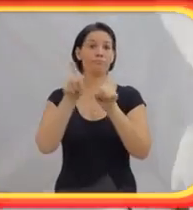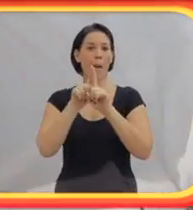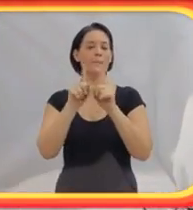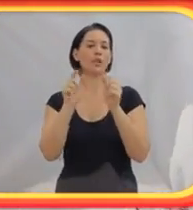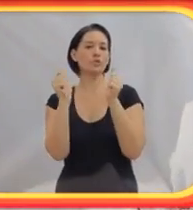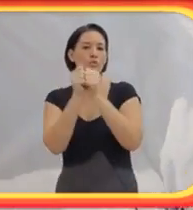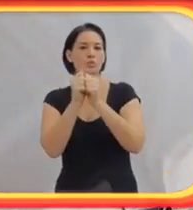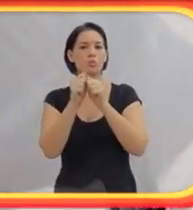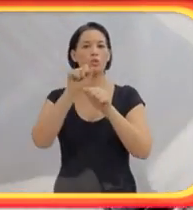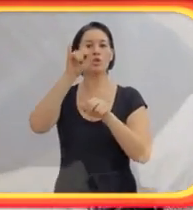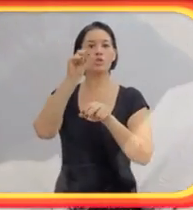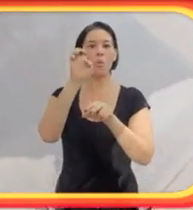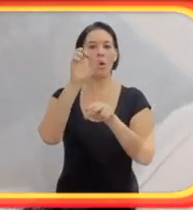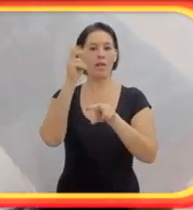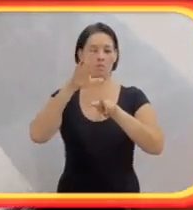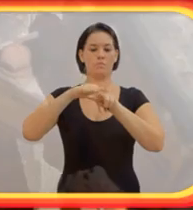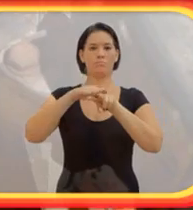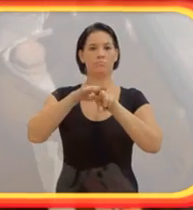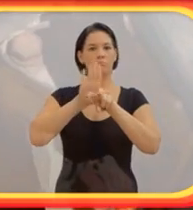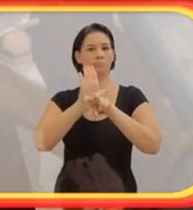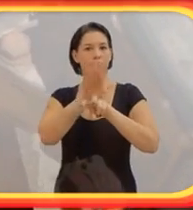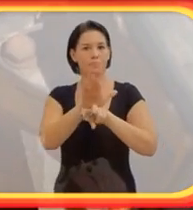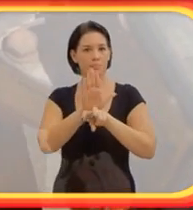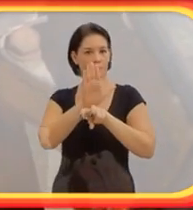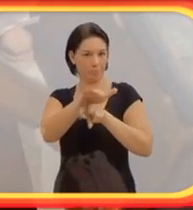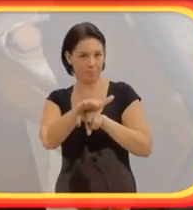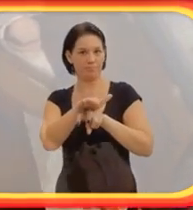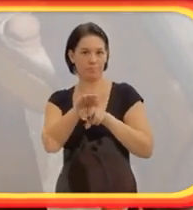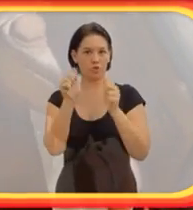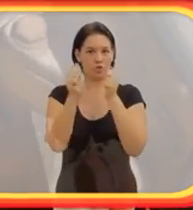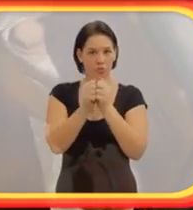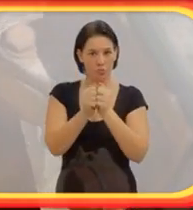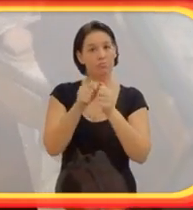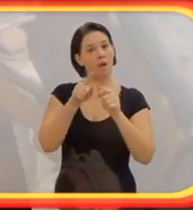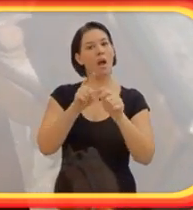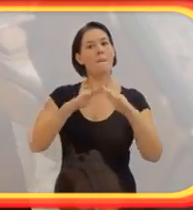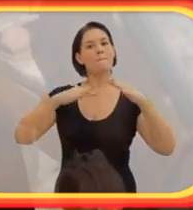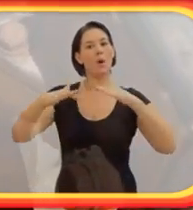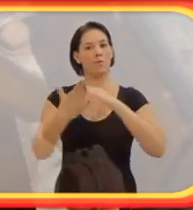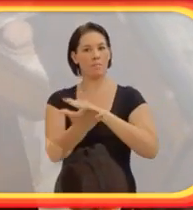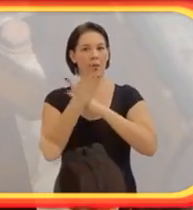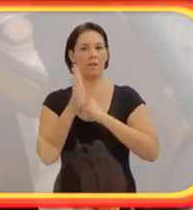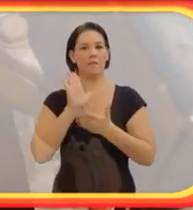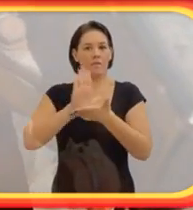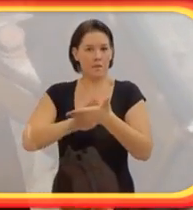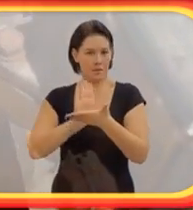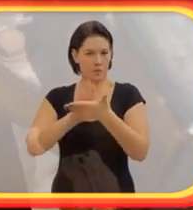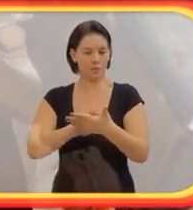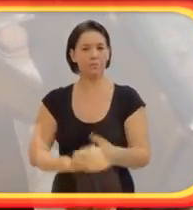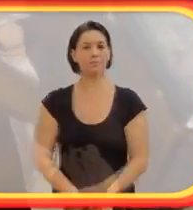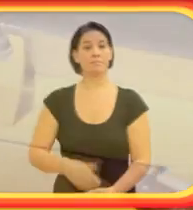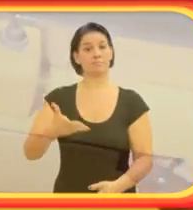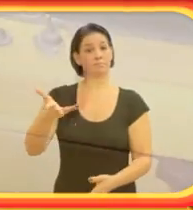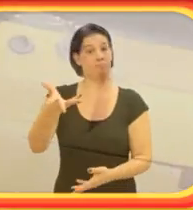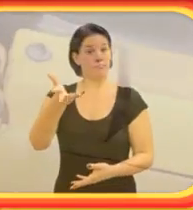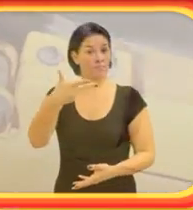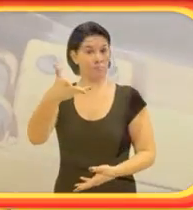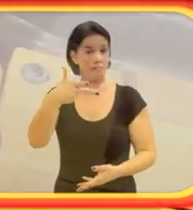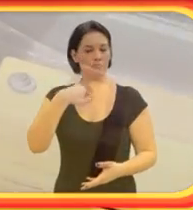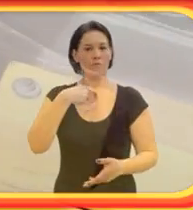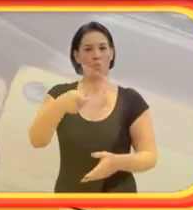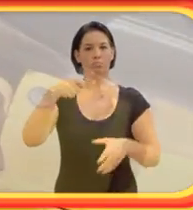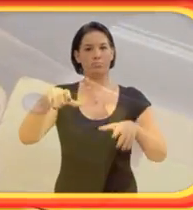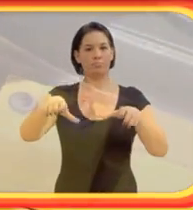mas eu estou só embreando e freando ao mesmo tempo. O freio fica no meu joelho, aqui embaixo. Que é isso aqui, movimento freio. Empurra a alavanca do freio com o joelho. Com o